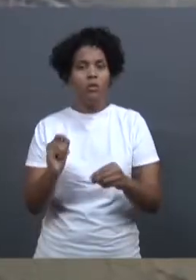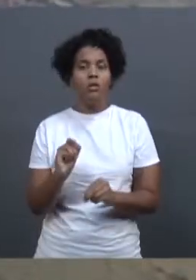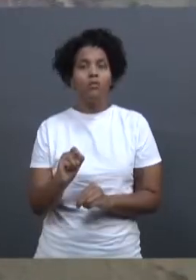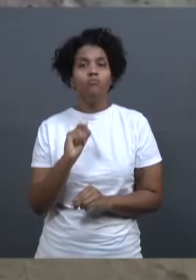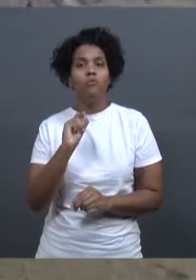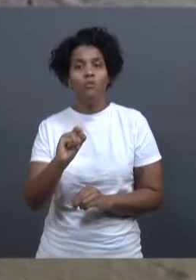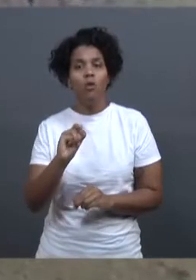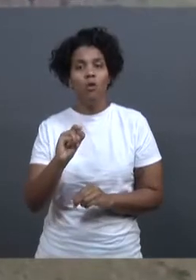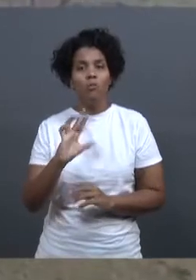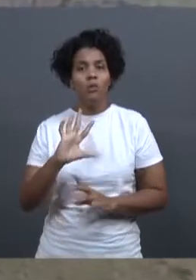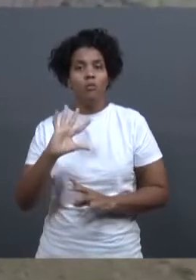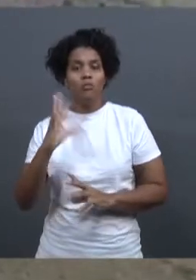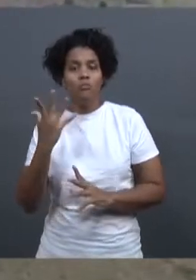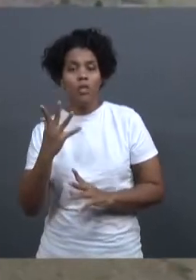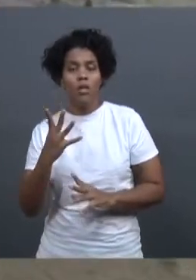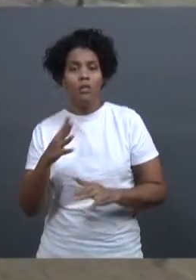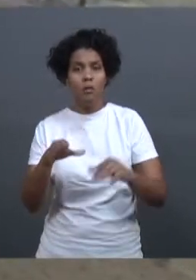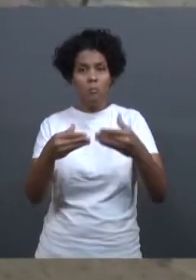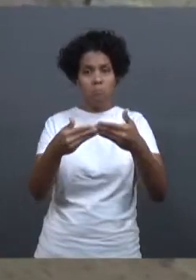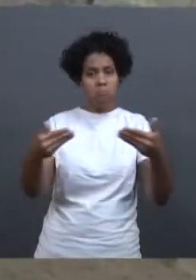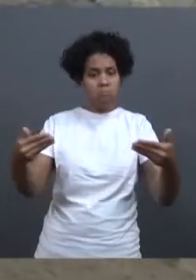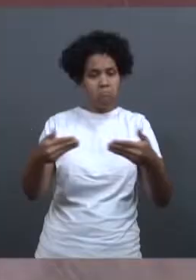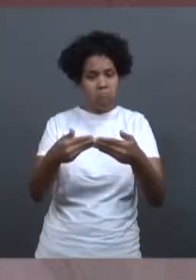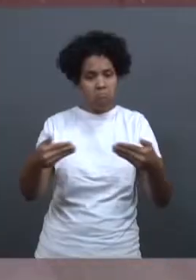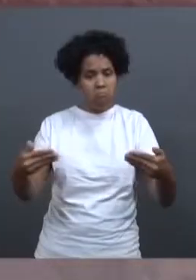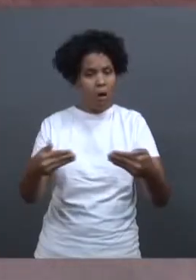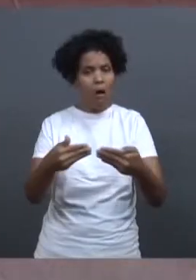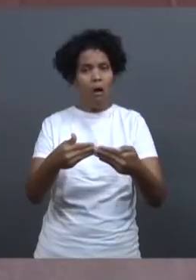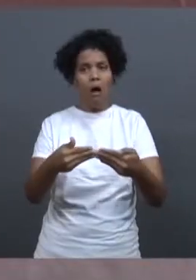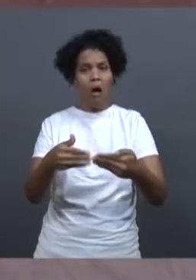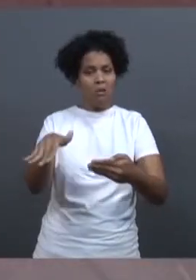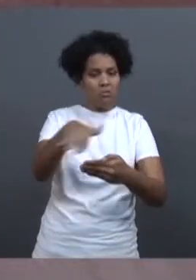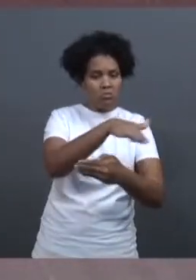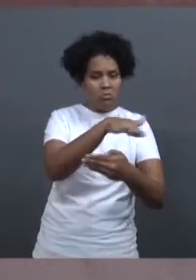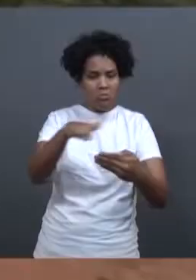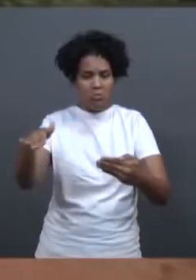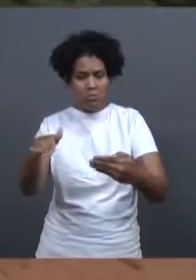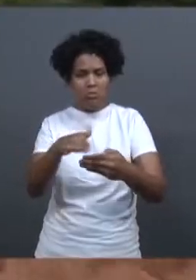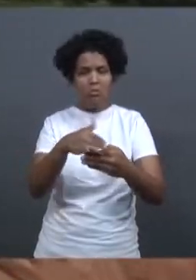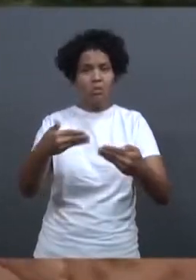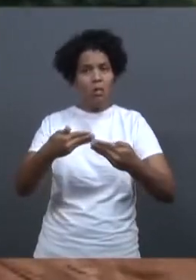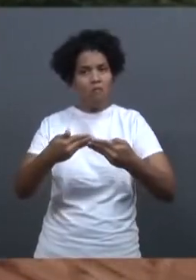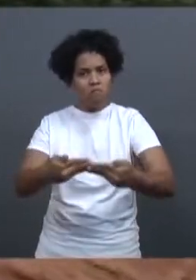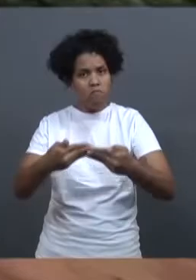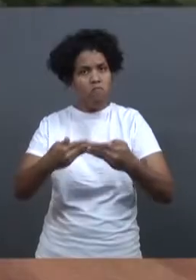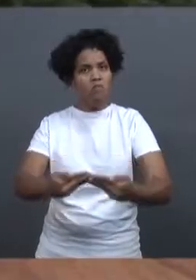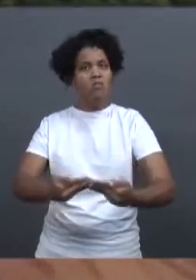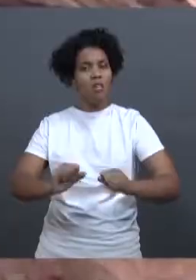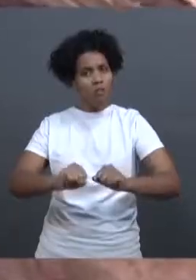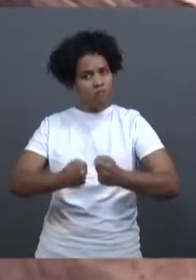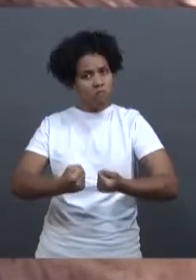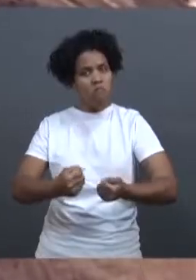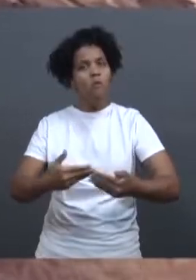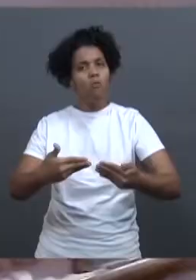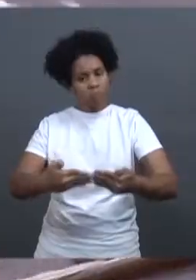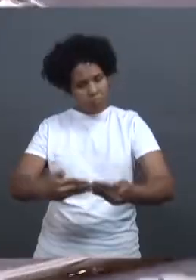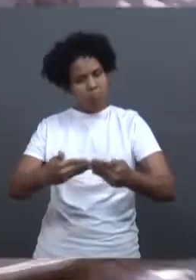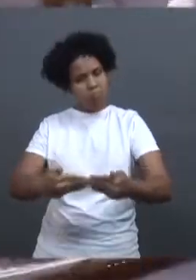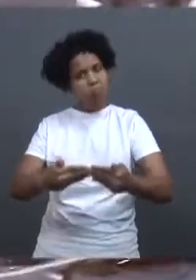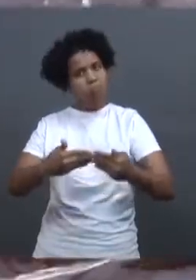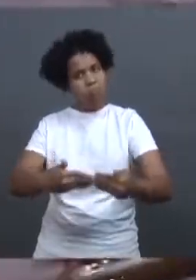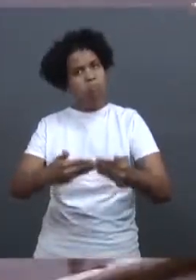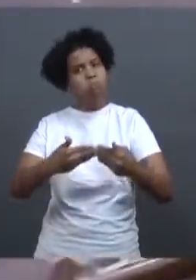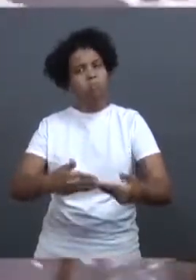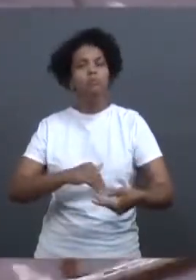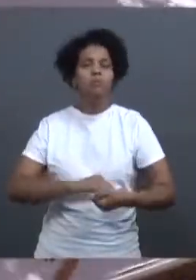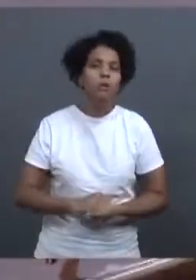recalque, deslocamento e deformações da barragem, do corpo da barragem. Agora, a gente teve alerta de outras barragens que estão, assim,